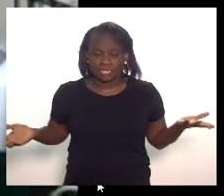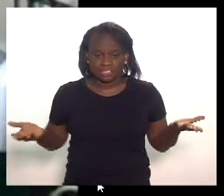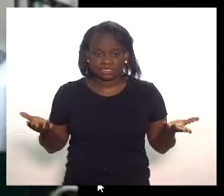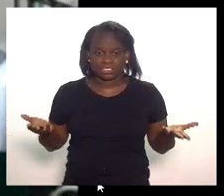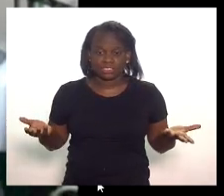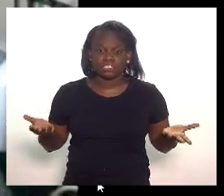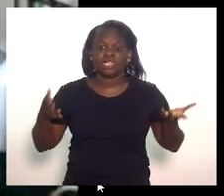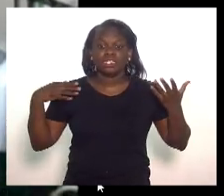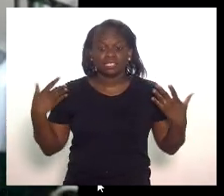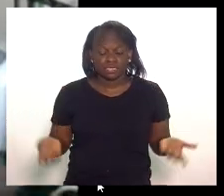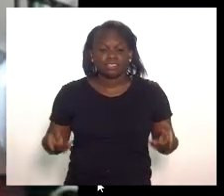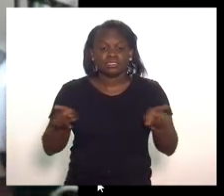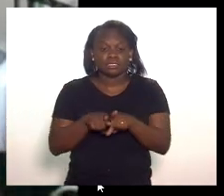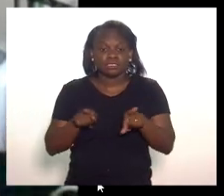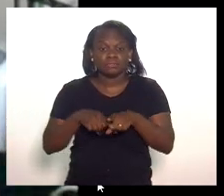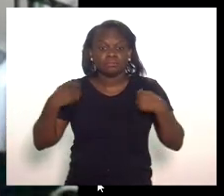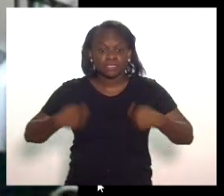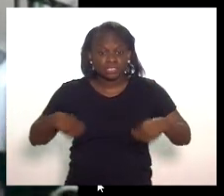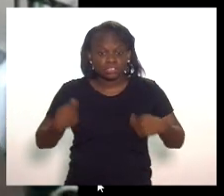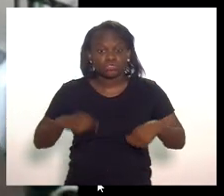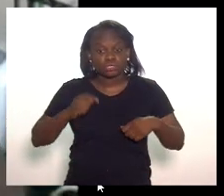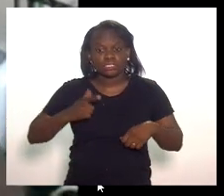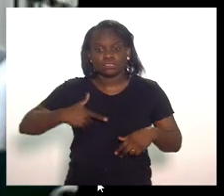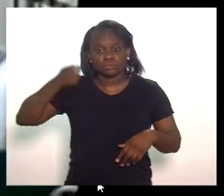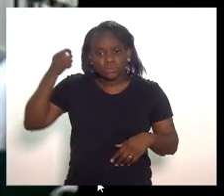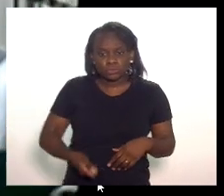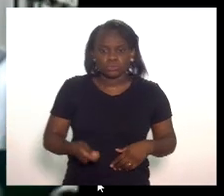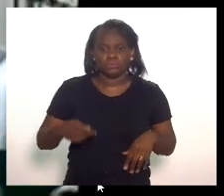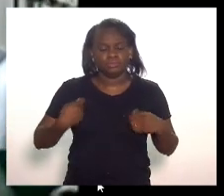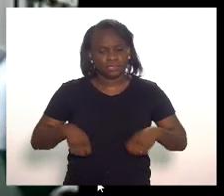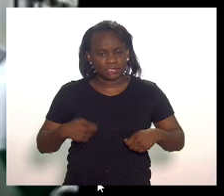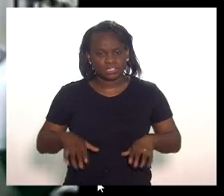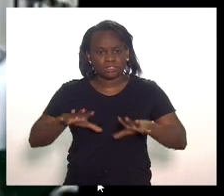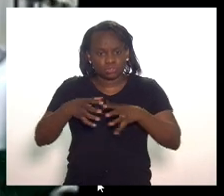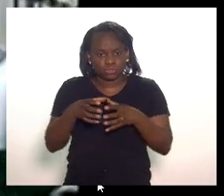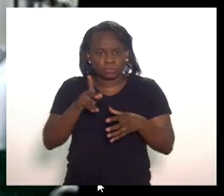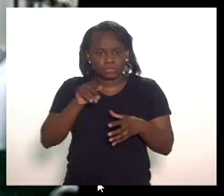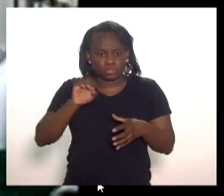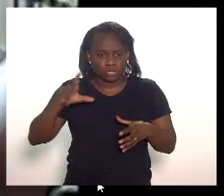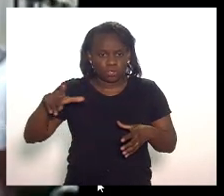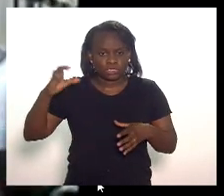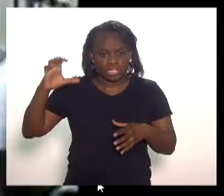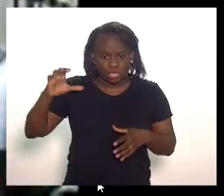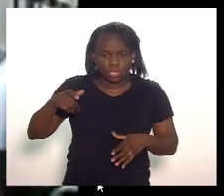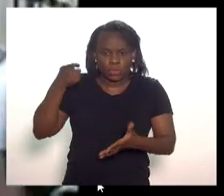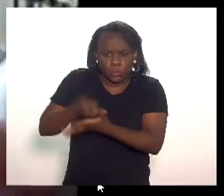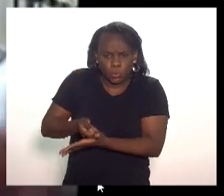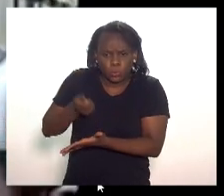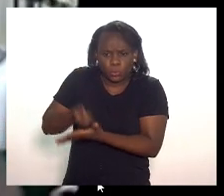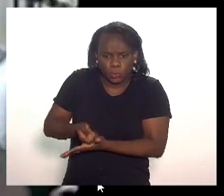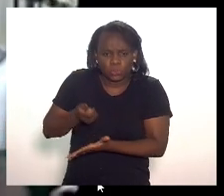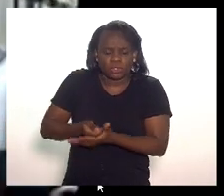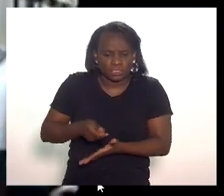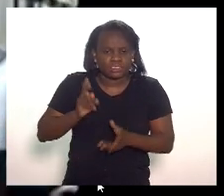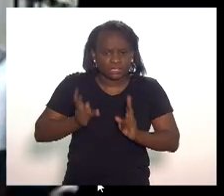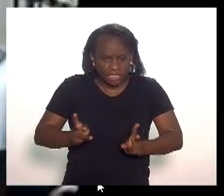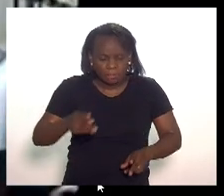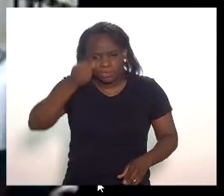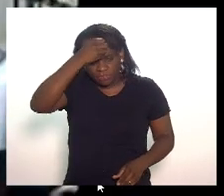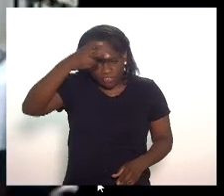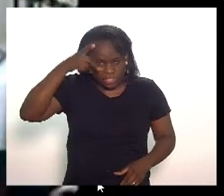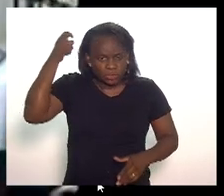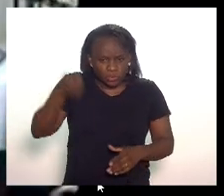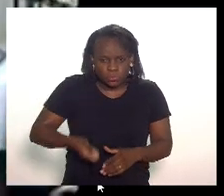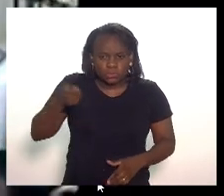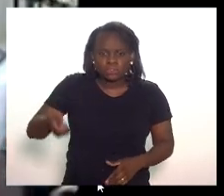e aí a gente tem que tomar as medidas necessárias a bancada do pessoal em Niterói cobrou tem cobrado do prefeito na